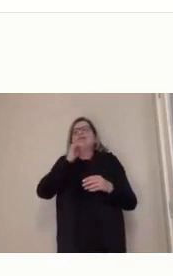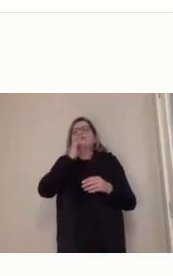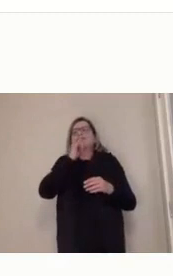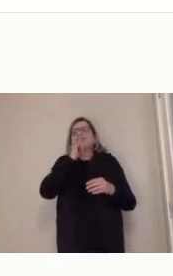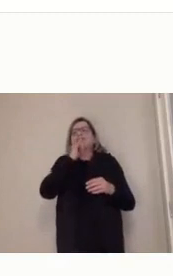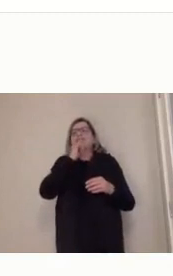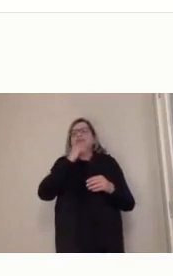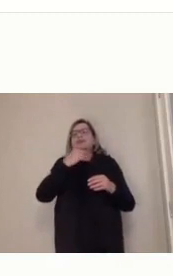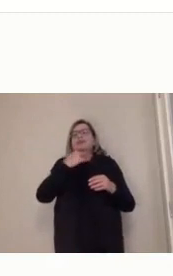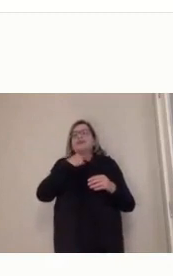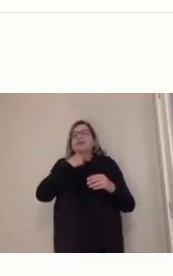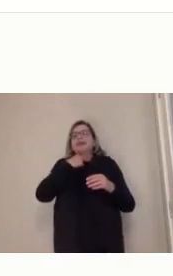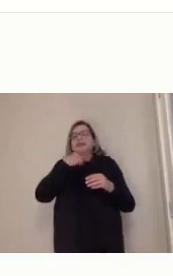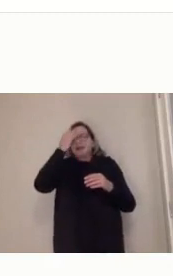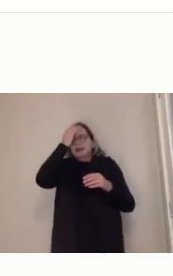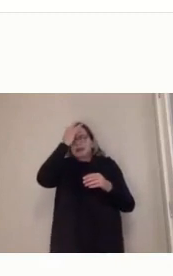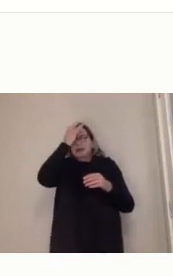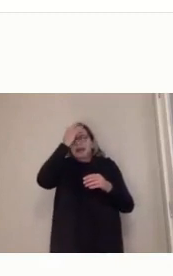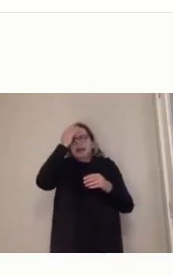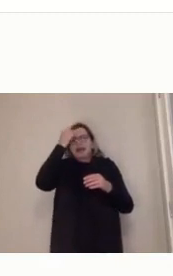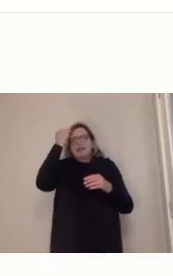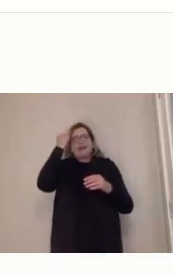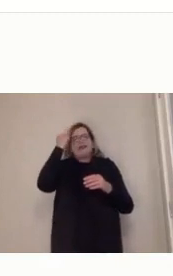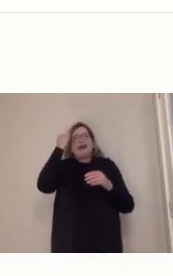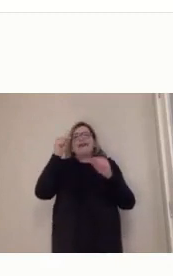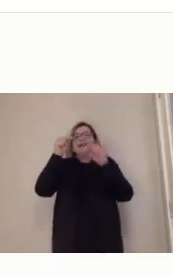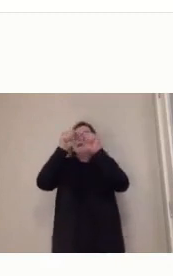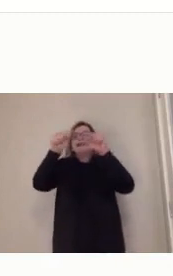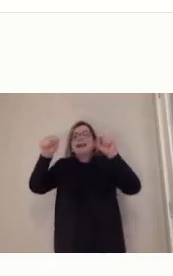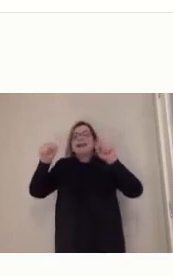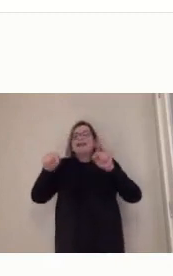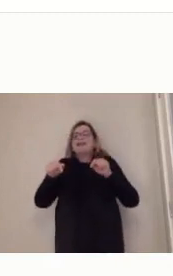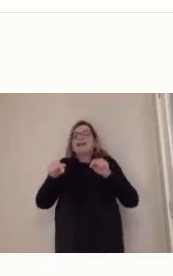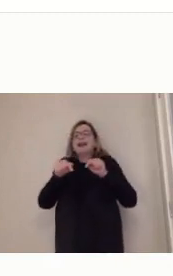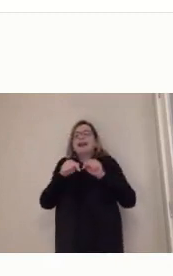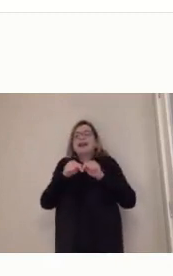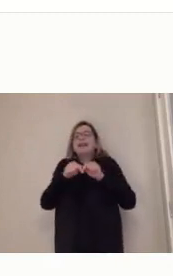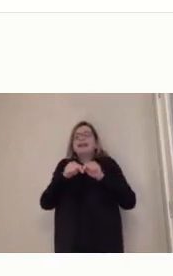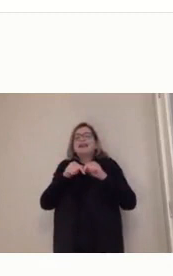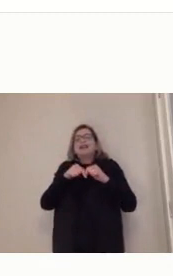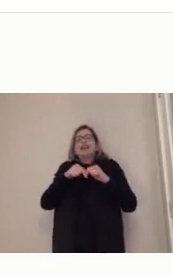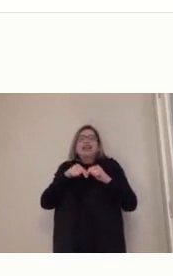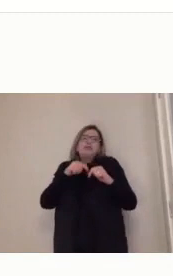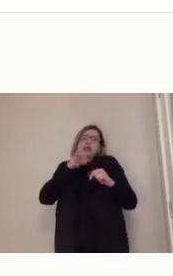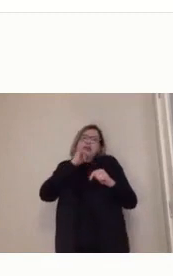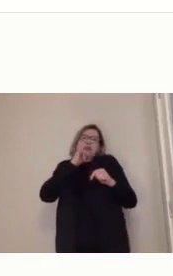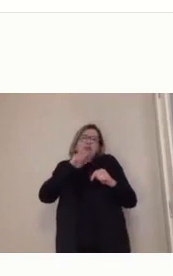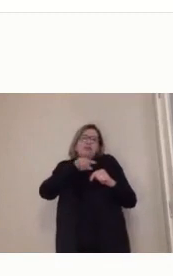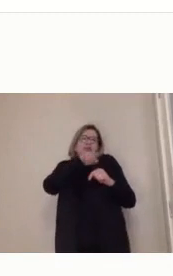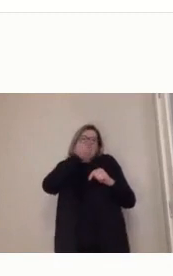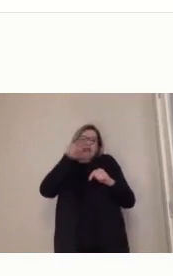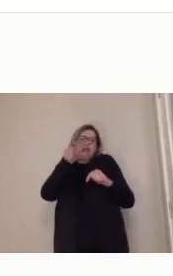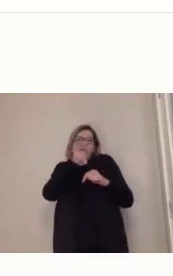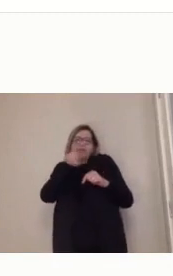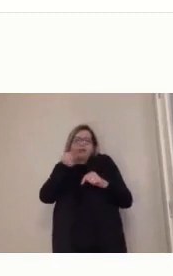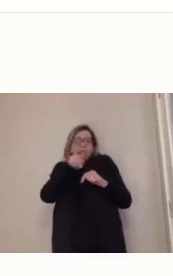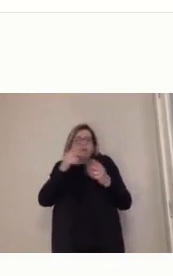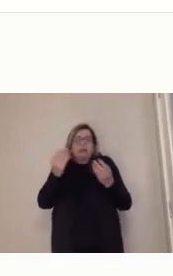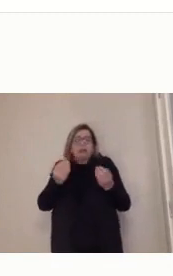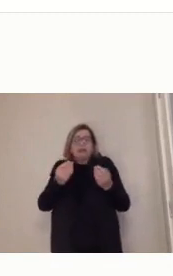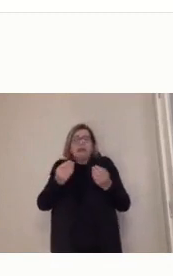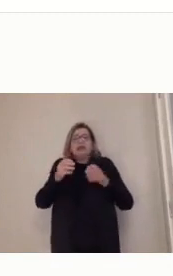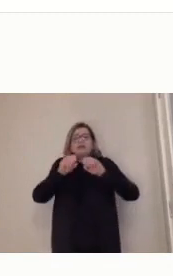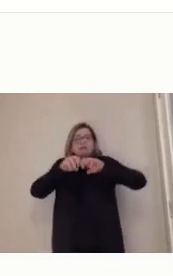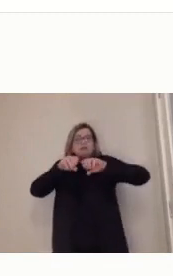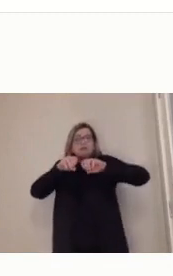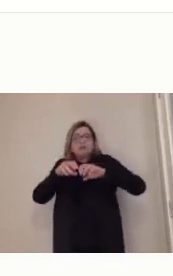alguns de vocês são professores da rede básica, por exemplo, ou do ensino superior presencial, todas as pessoas têm que pensar da mesma